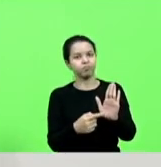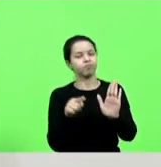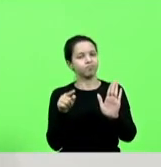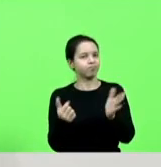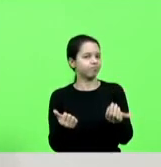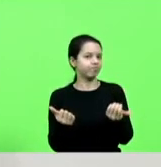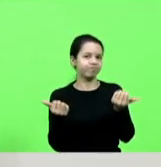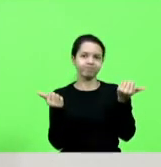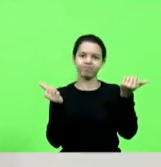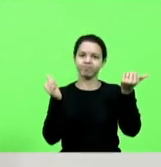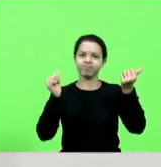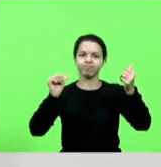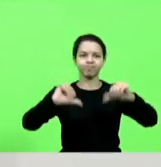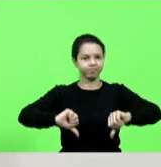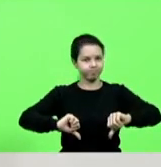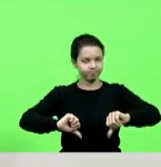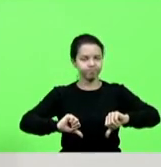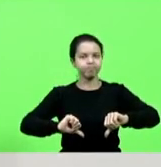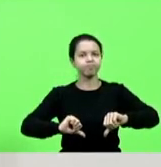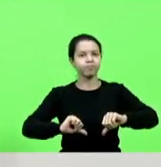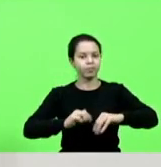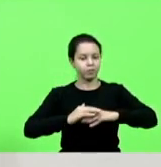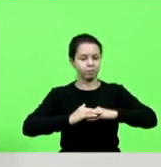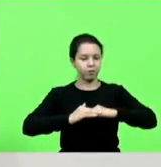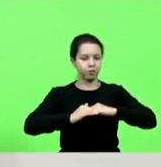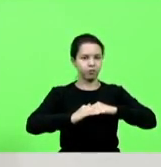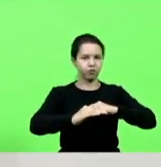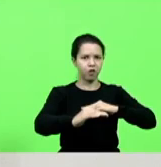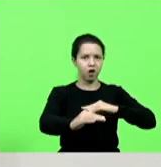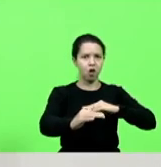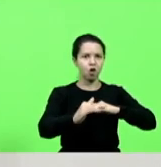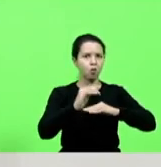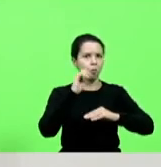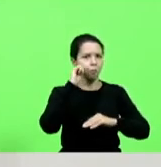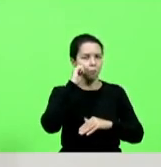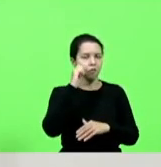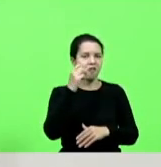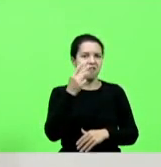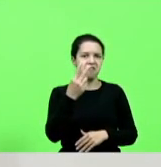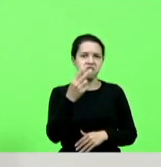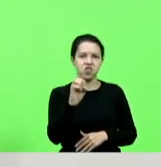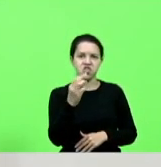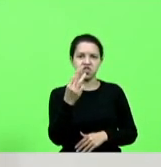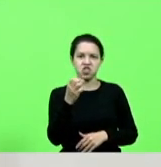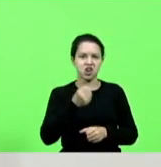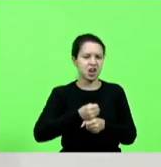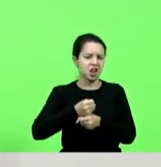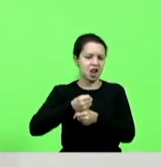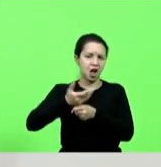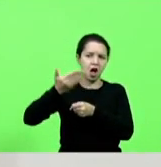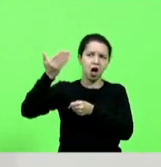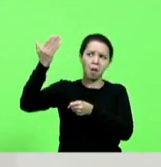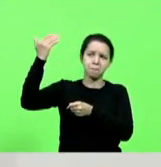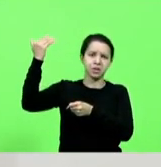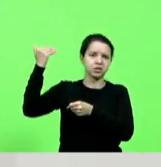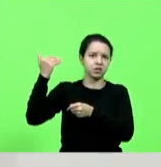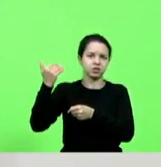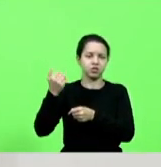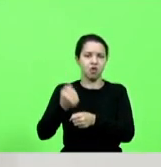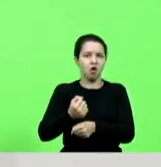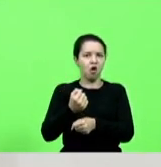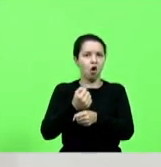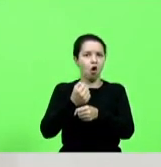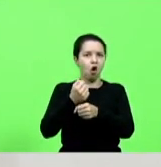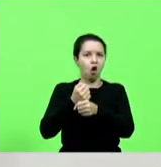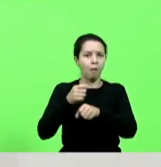pedaços asfalto de 20 30 anos atrás obras que não tem ciclovia